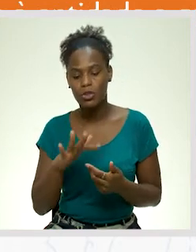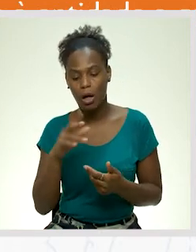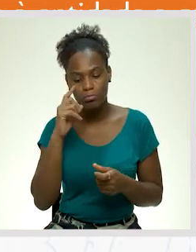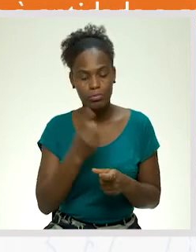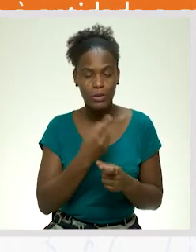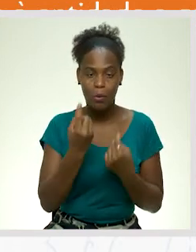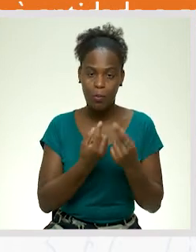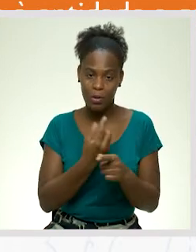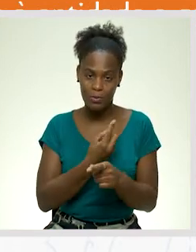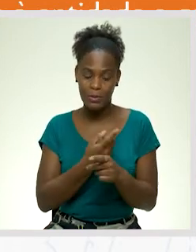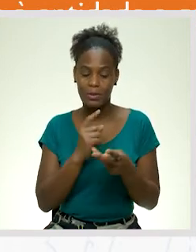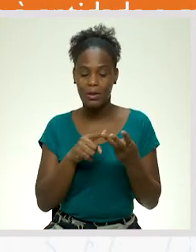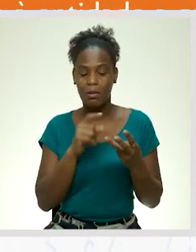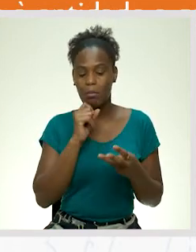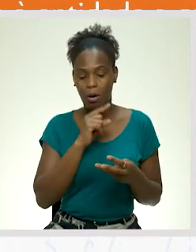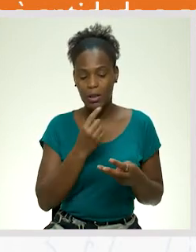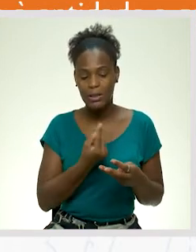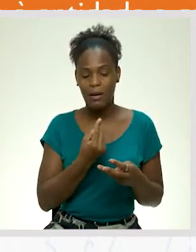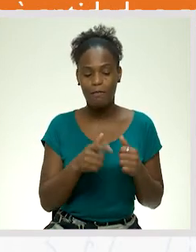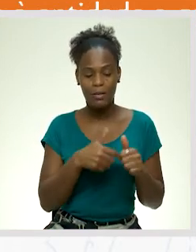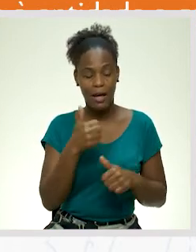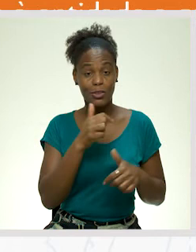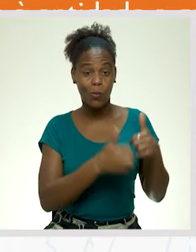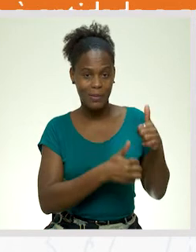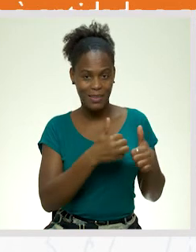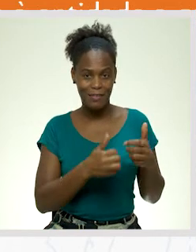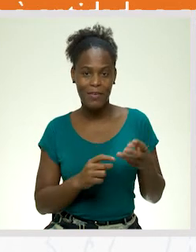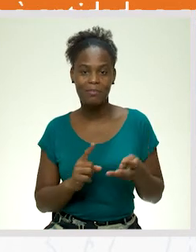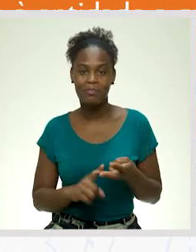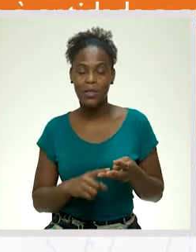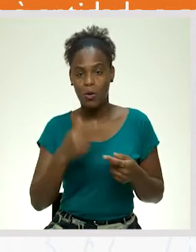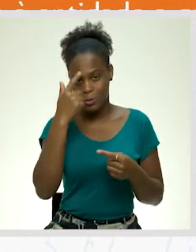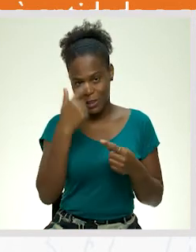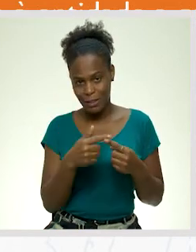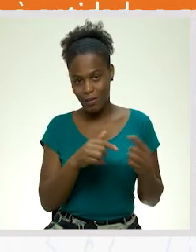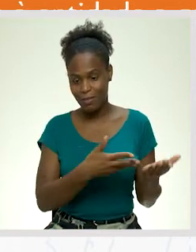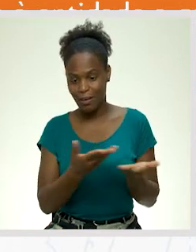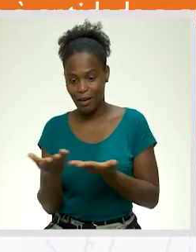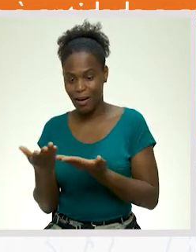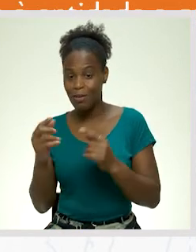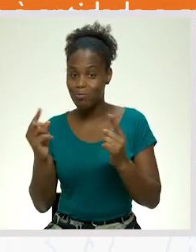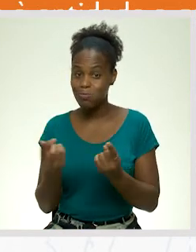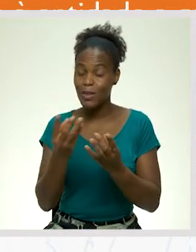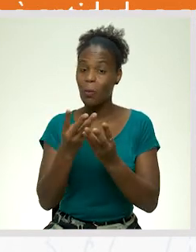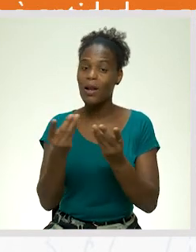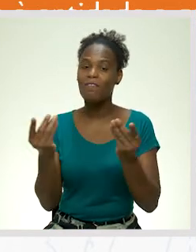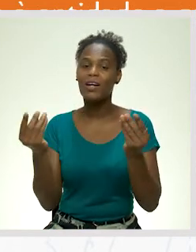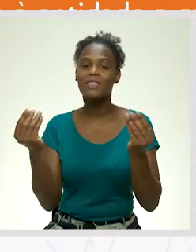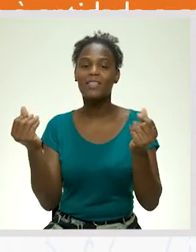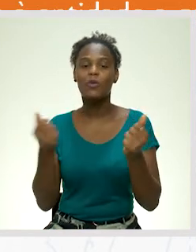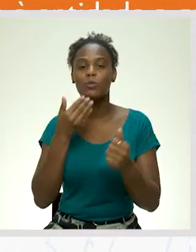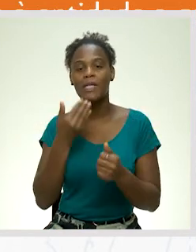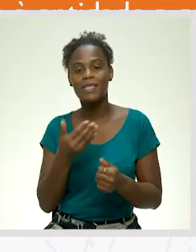busca de algo, pode se tornar também uma vantagem competitiva. O objetivo é trazer uma síntese das qualificações,